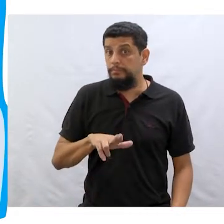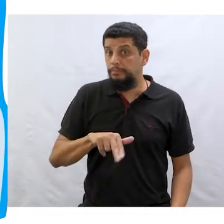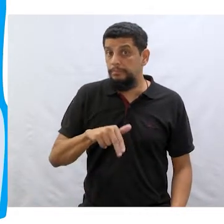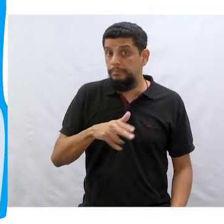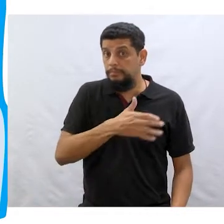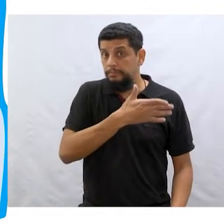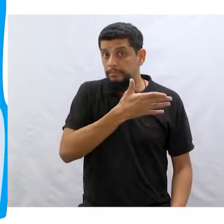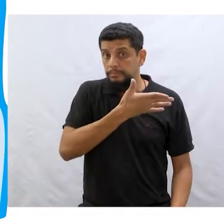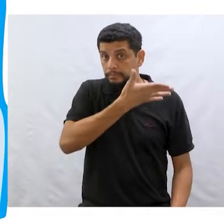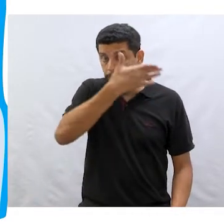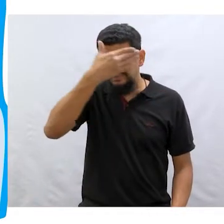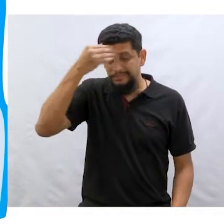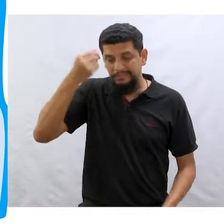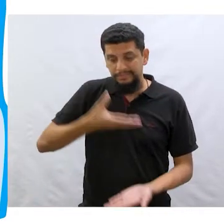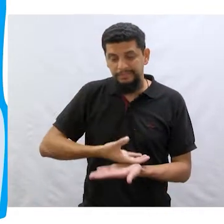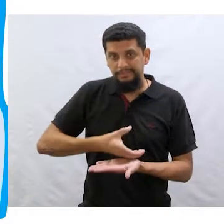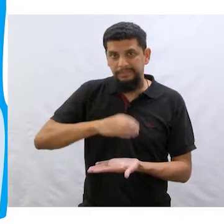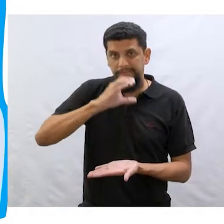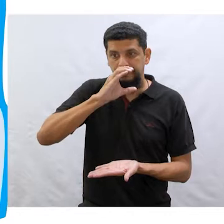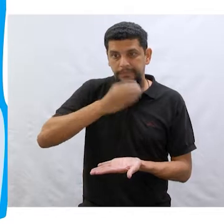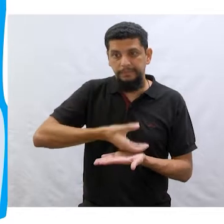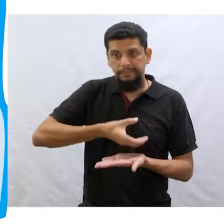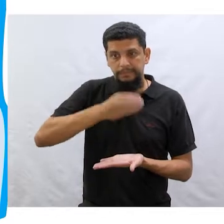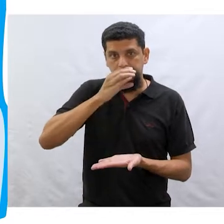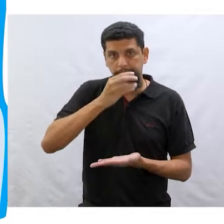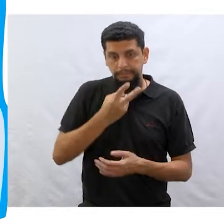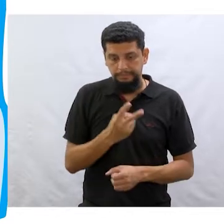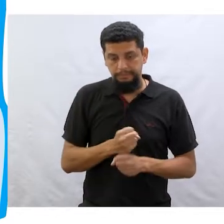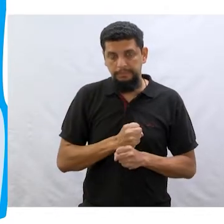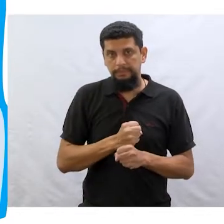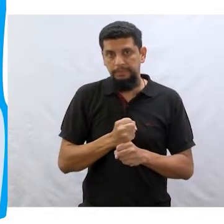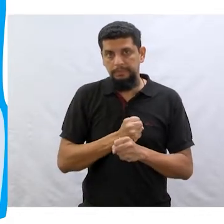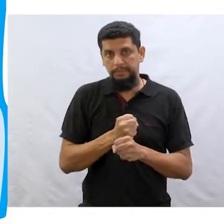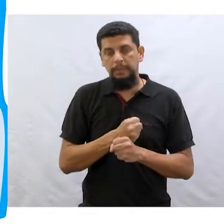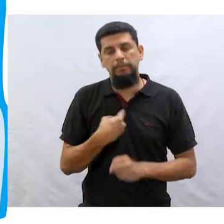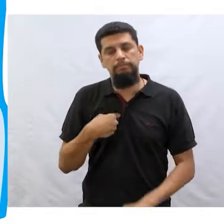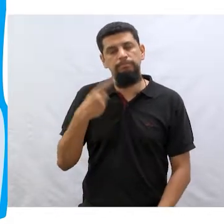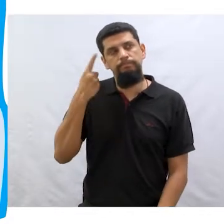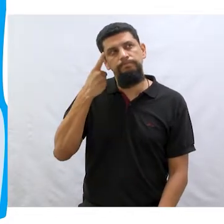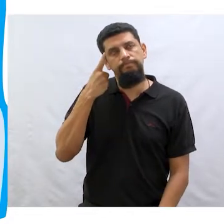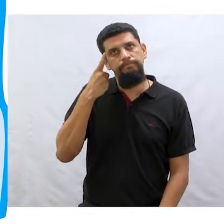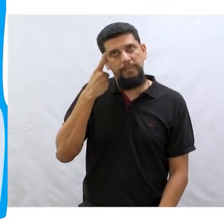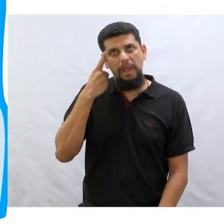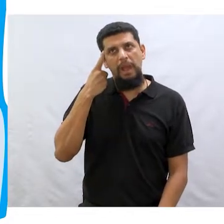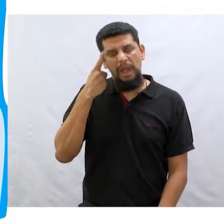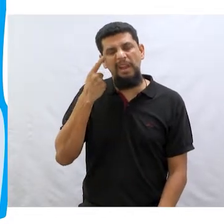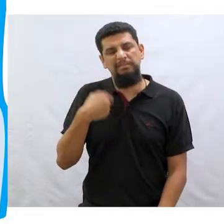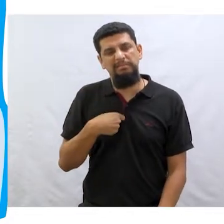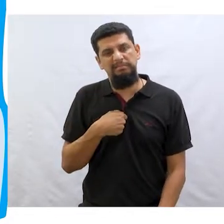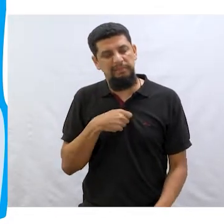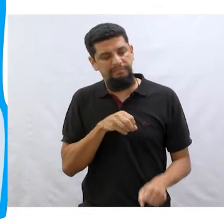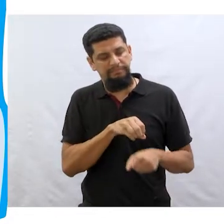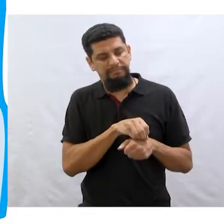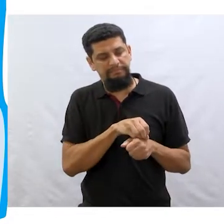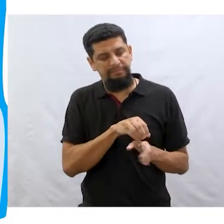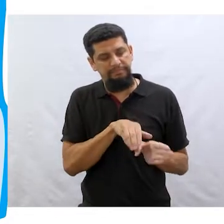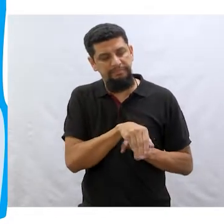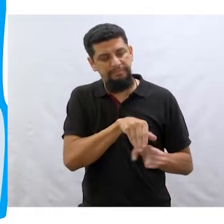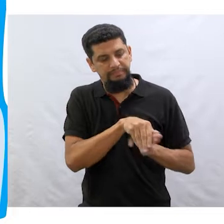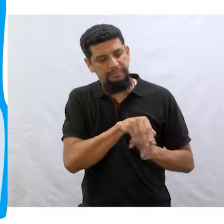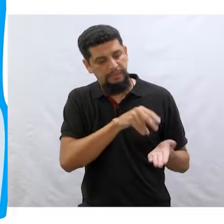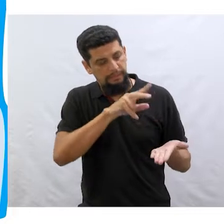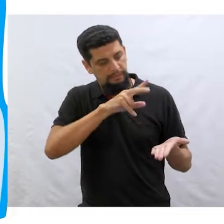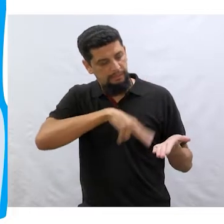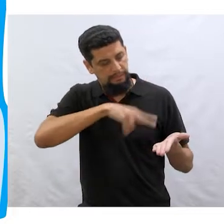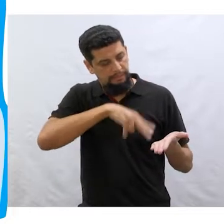Inesquecível o caneco. Dali uns dois anos, decidi. Eu ia sugerir a leitura para o Matheus.